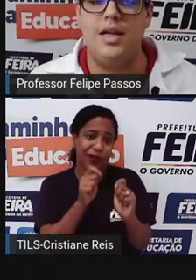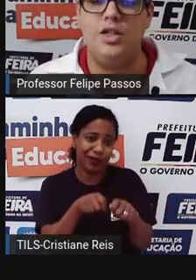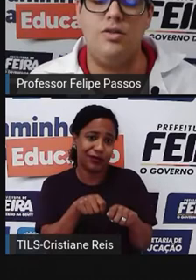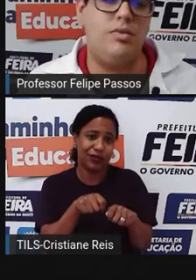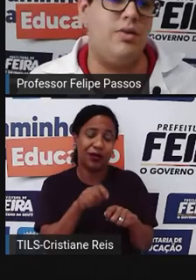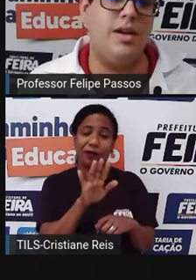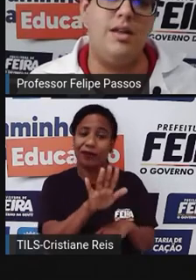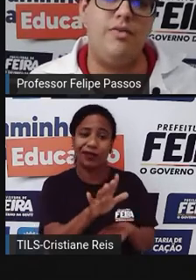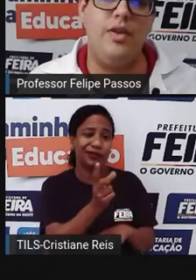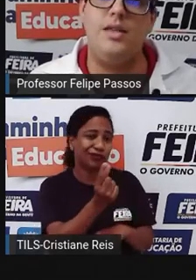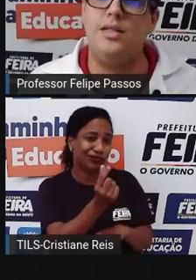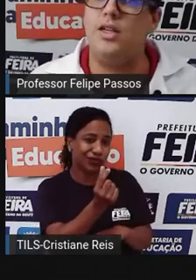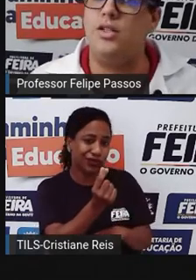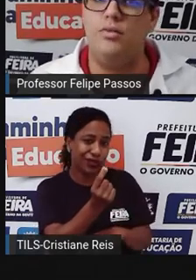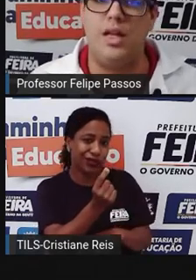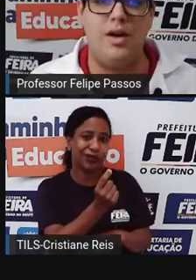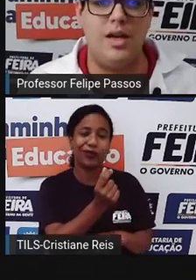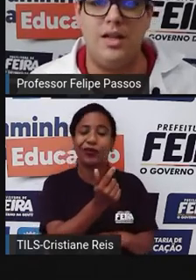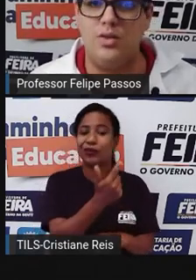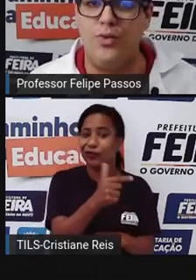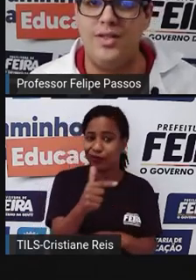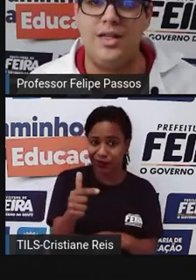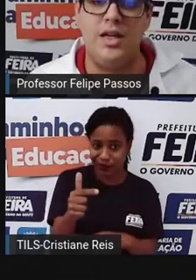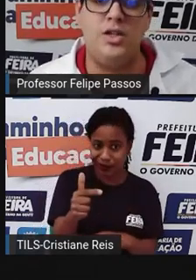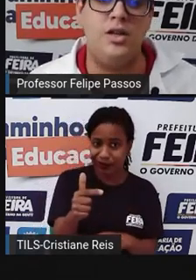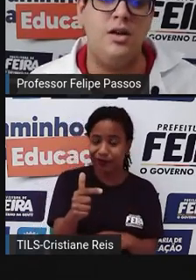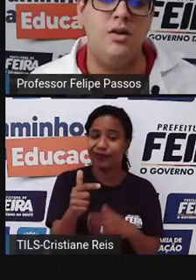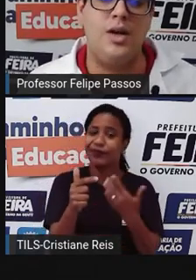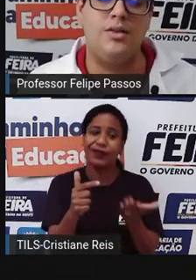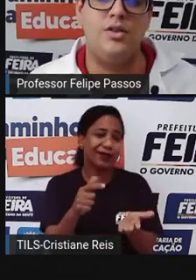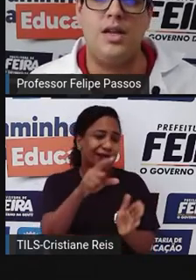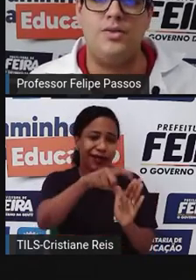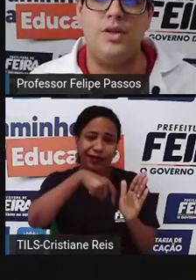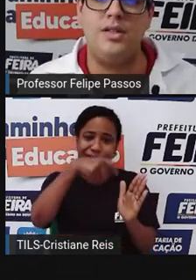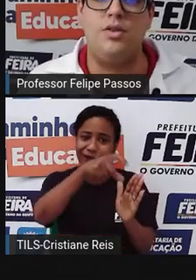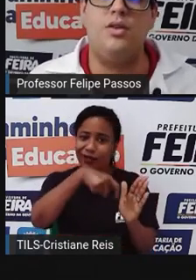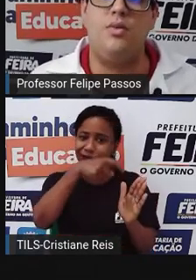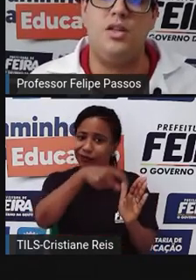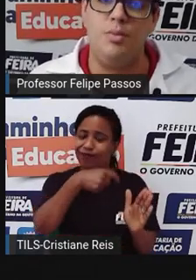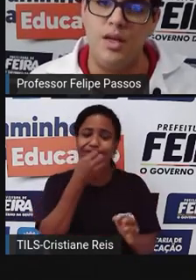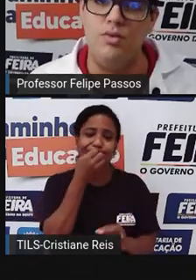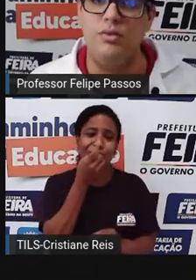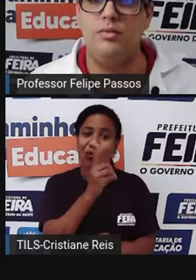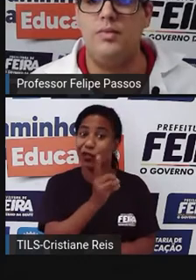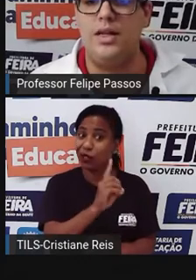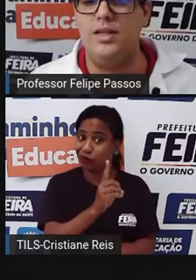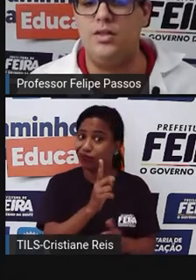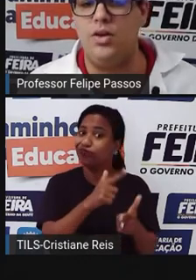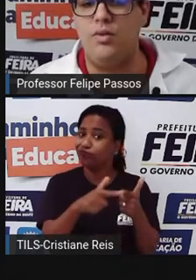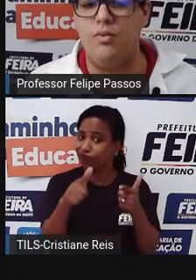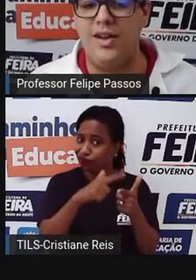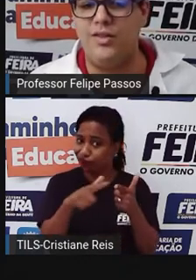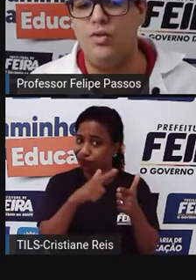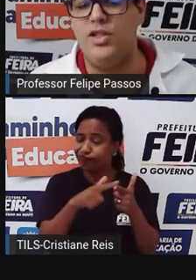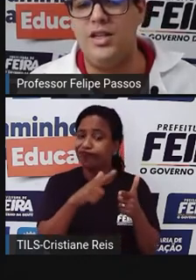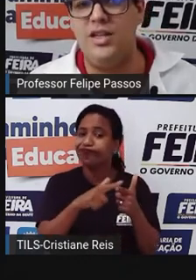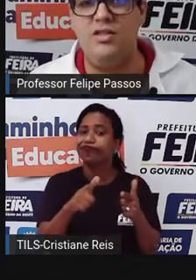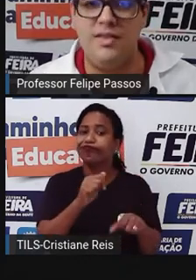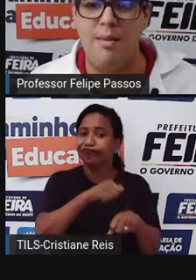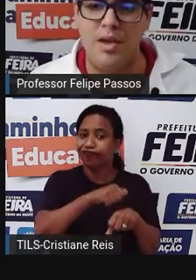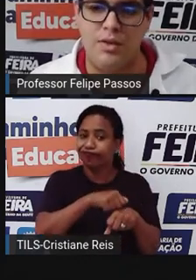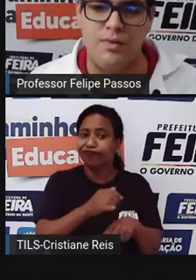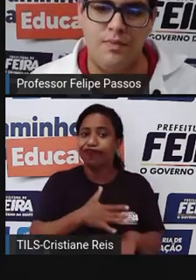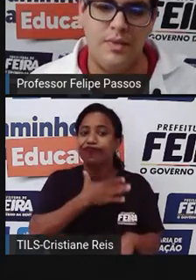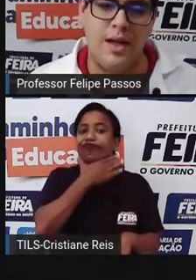né? Se a gente não tem uma renda fixa, se a gente não tem uma renda suficiente, o cartão de crédito se torna um inimigo. Ele se torna um fator de